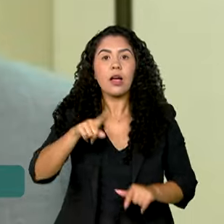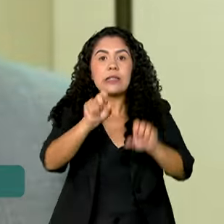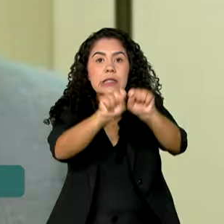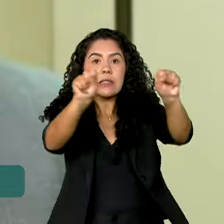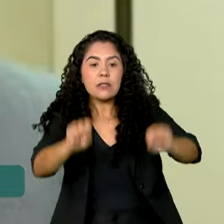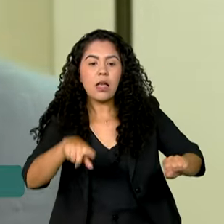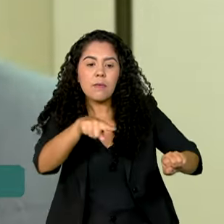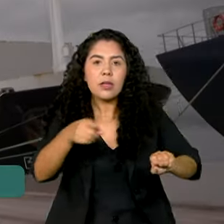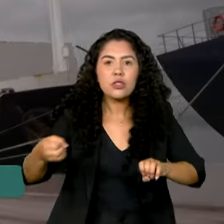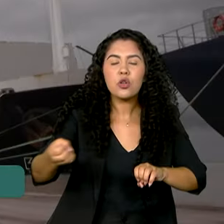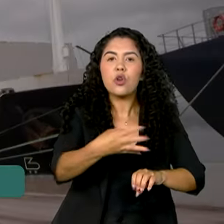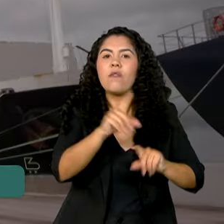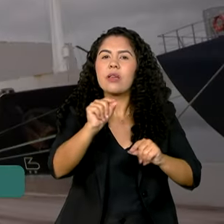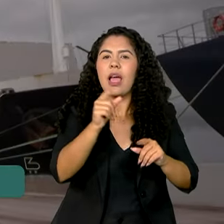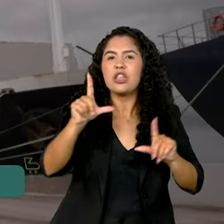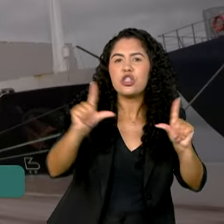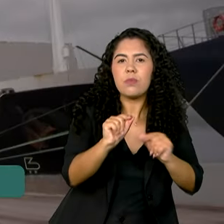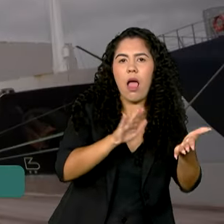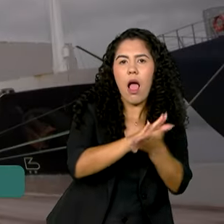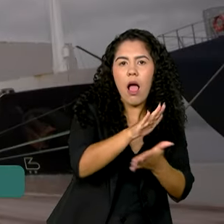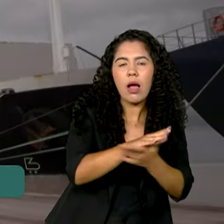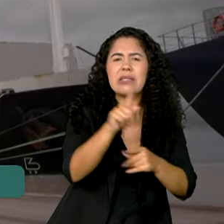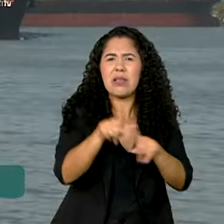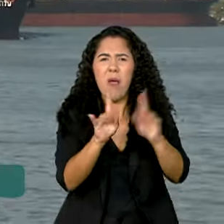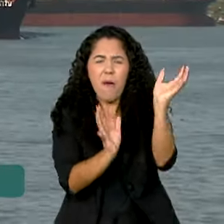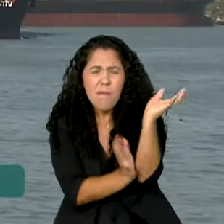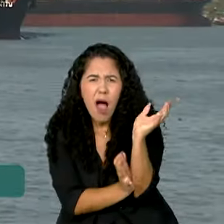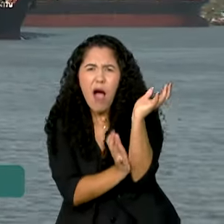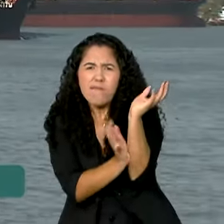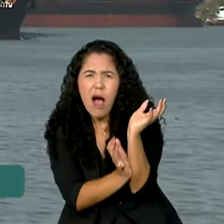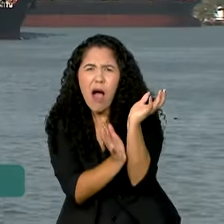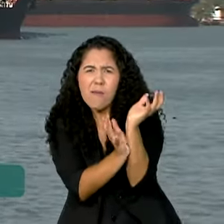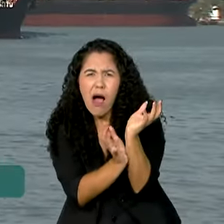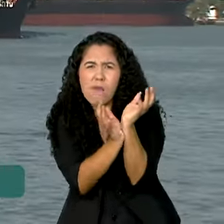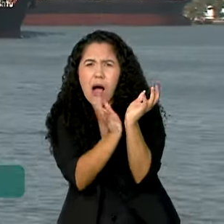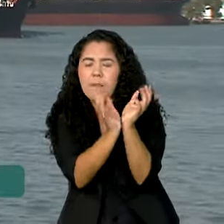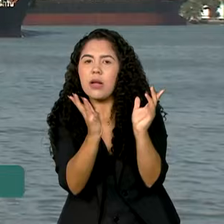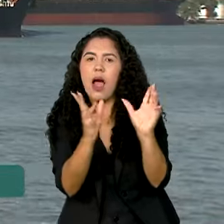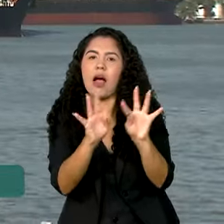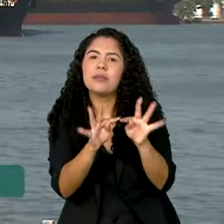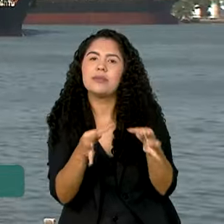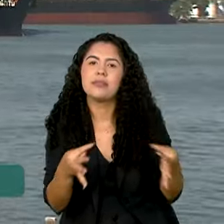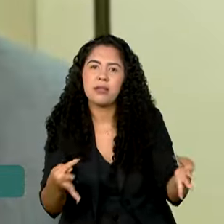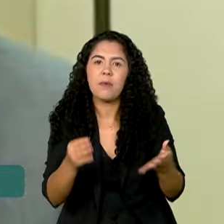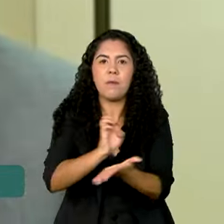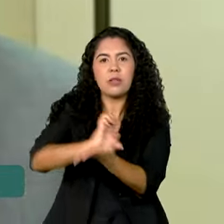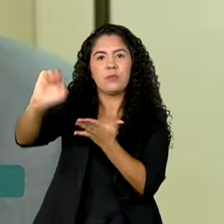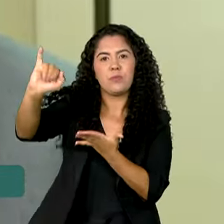diminuição de custos e da desburocratização das importações e exportações.